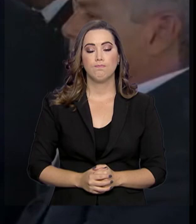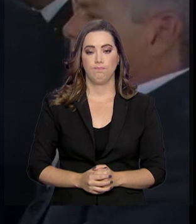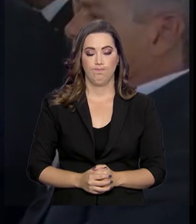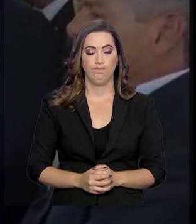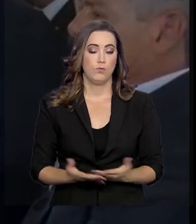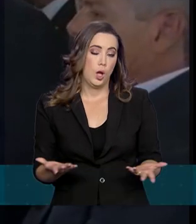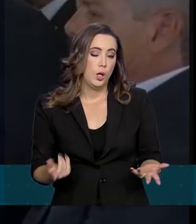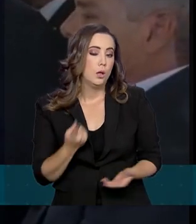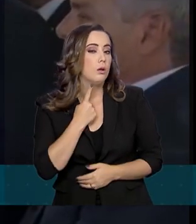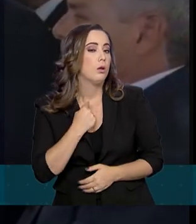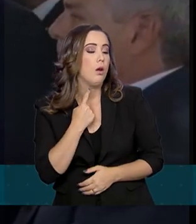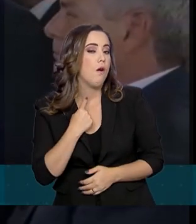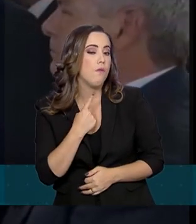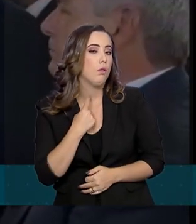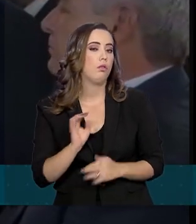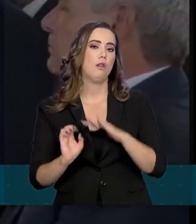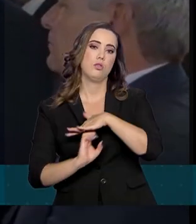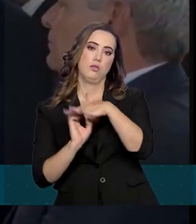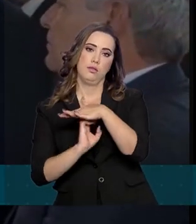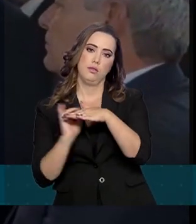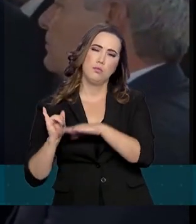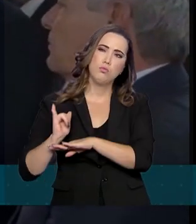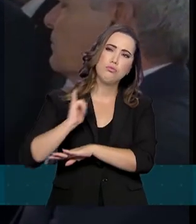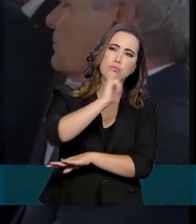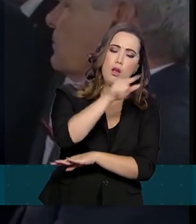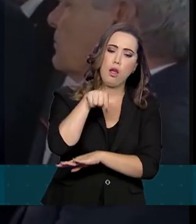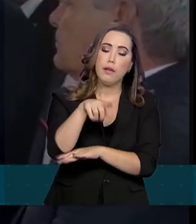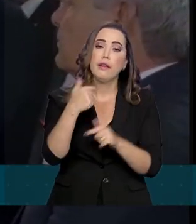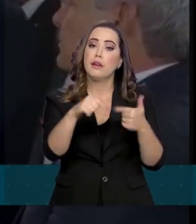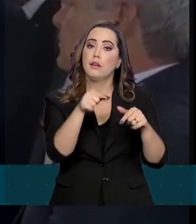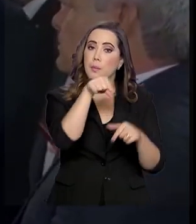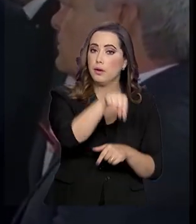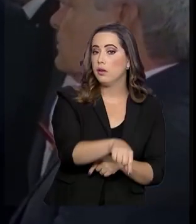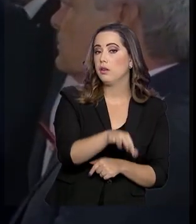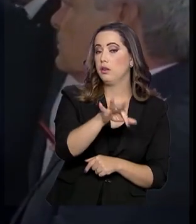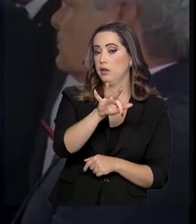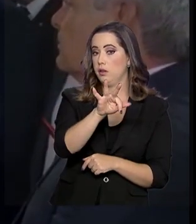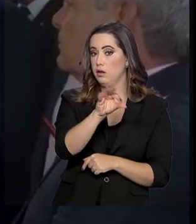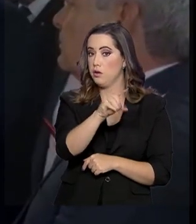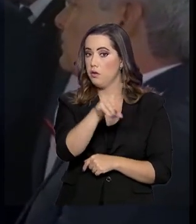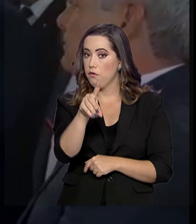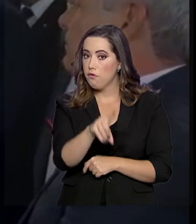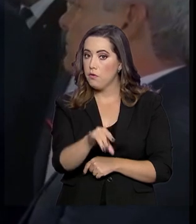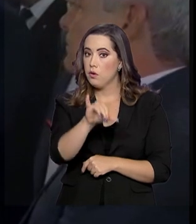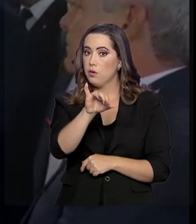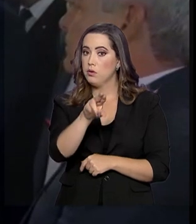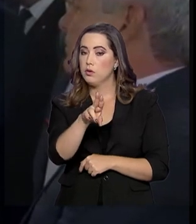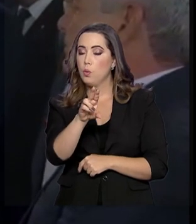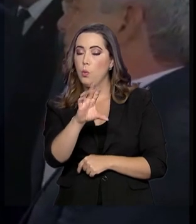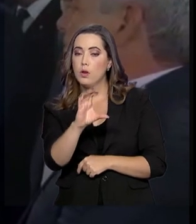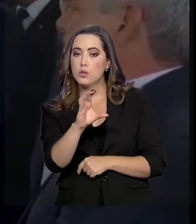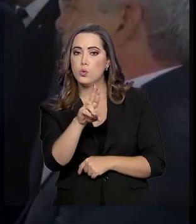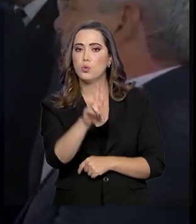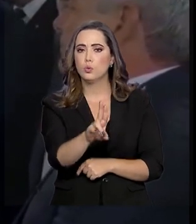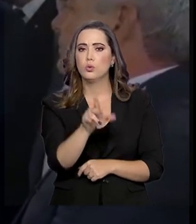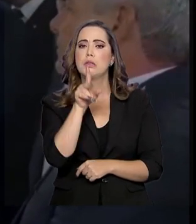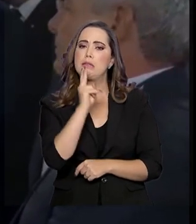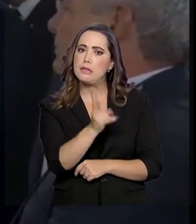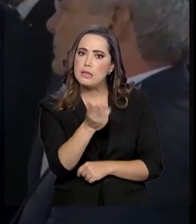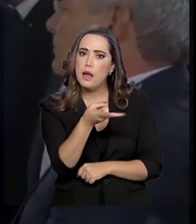Há um interesse muito grande das empresas em operar aqui para Foz do Iguaçu. É um destino cada vez mais procurado e assim será.